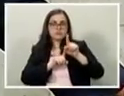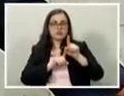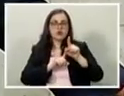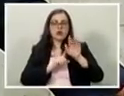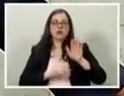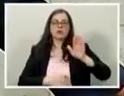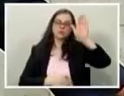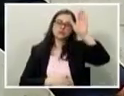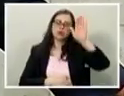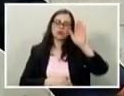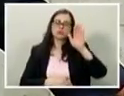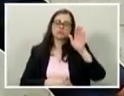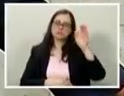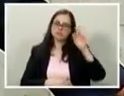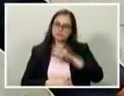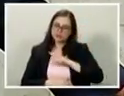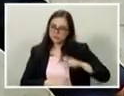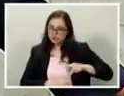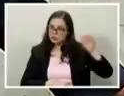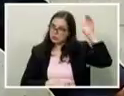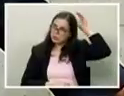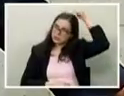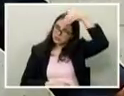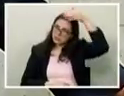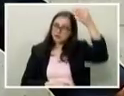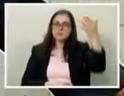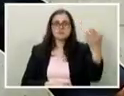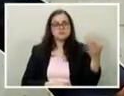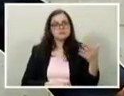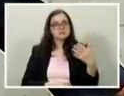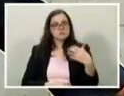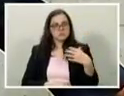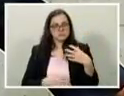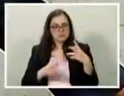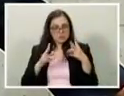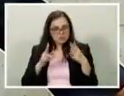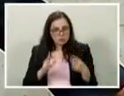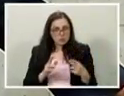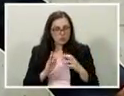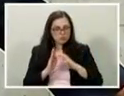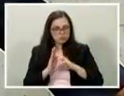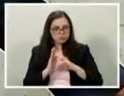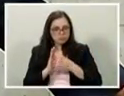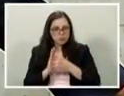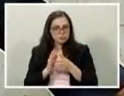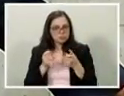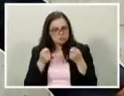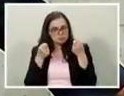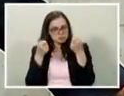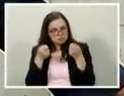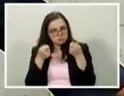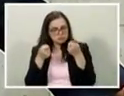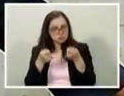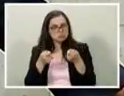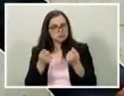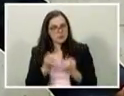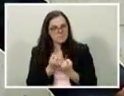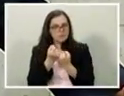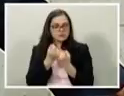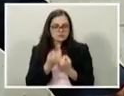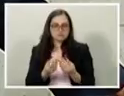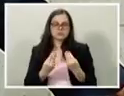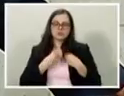Eu quero dizer que isso nos faz, como militantes do PSDB, nos faz ficar com muito